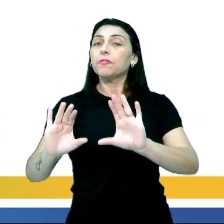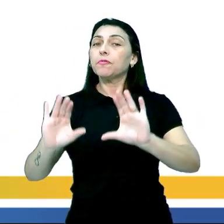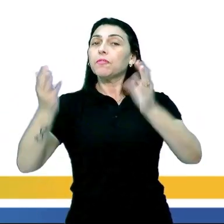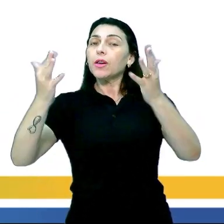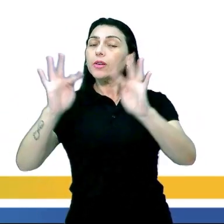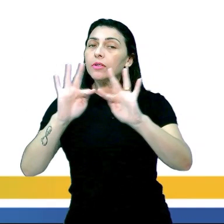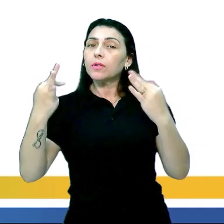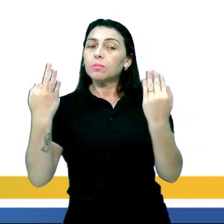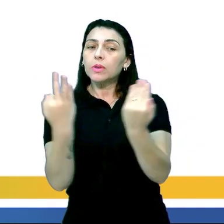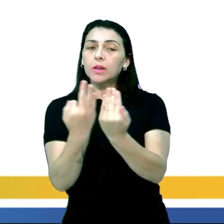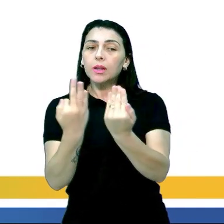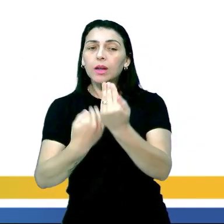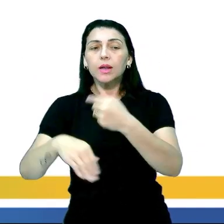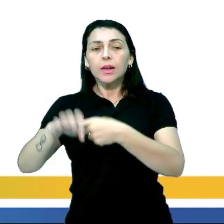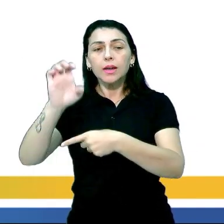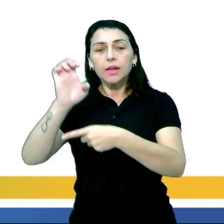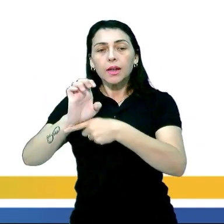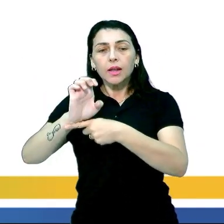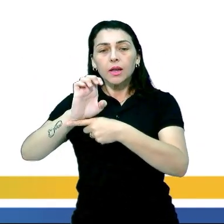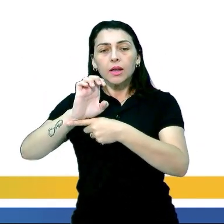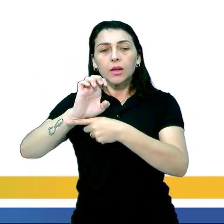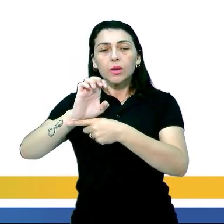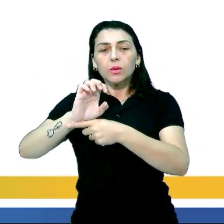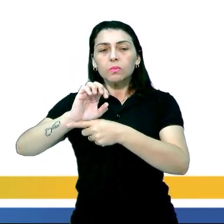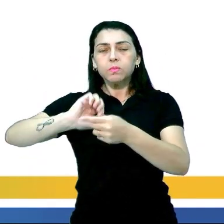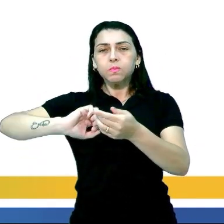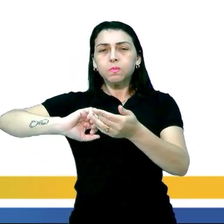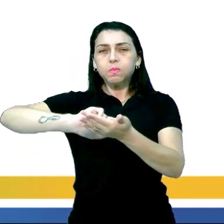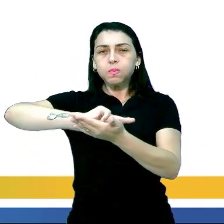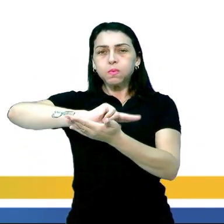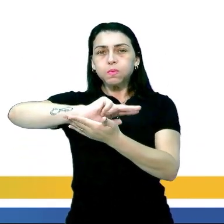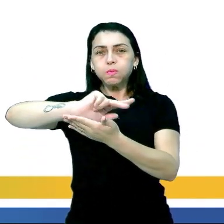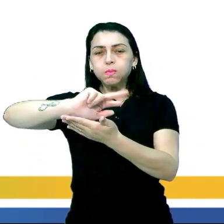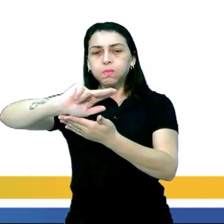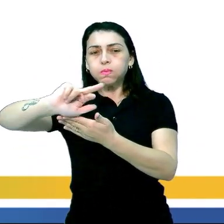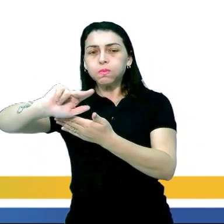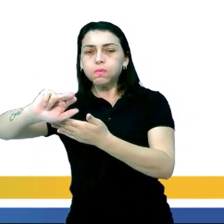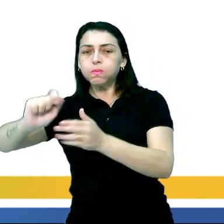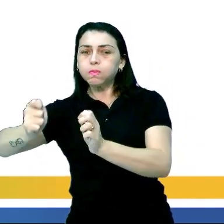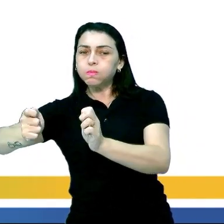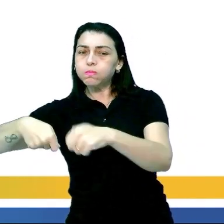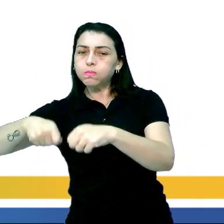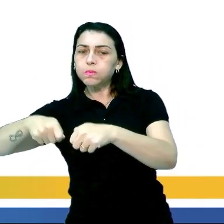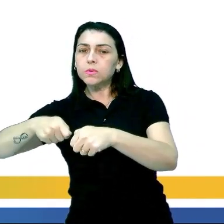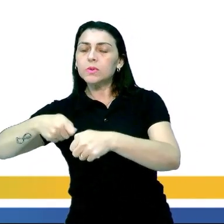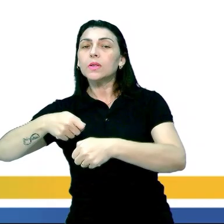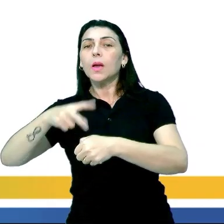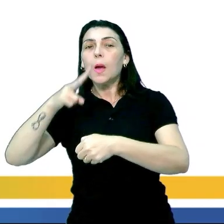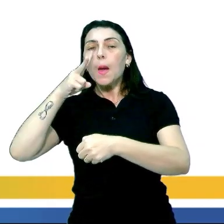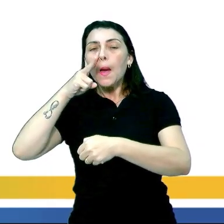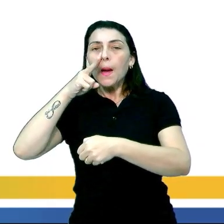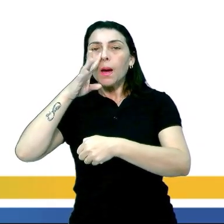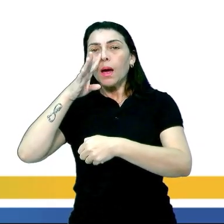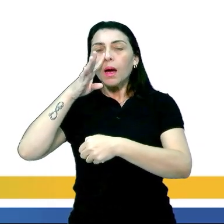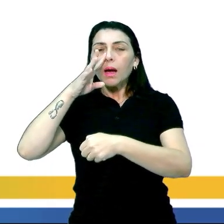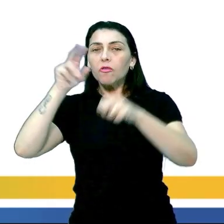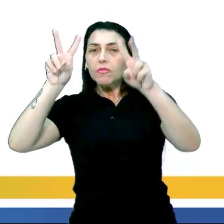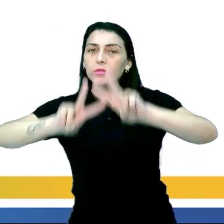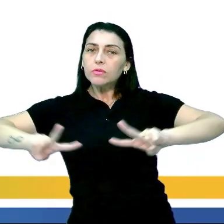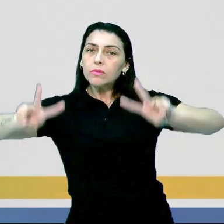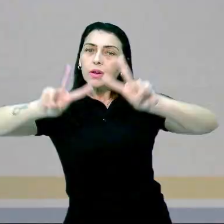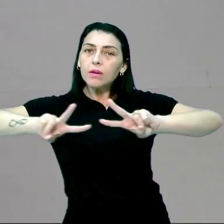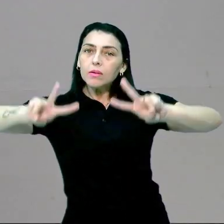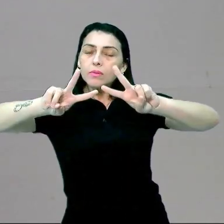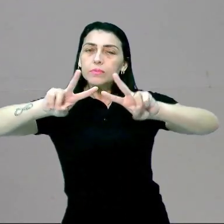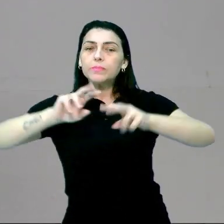confraternização familiar, e letra E, multiplicação das possibilidades de entretenimento